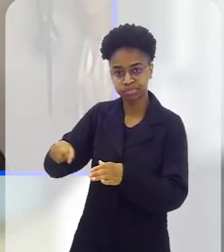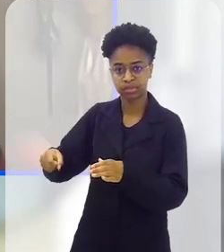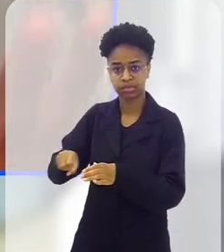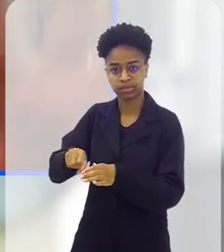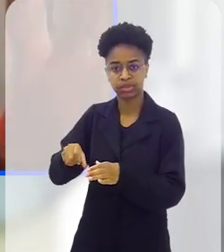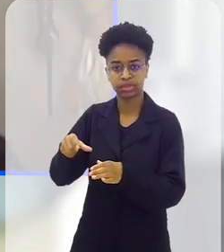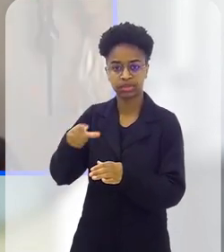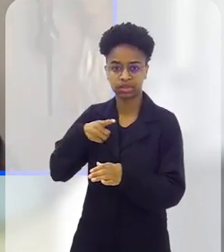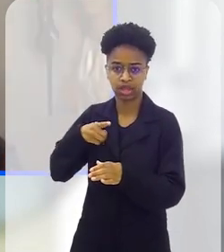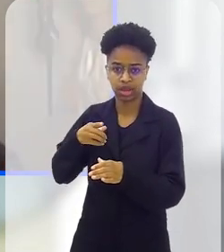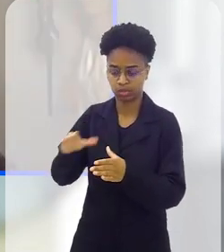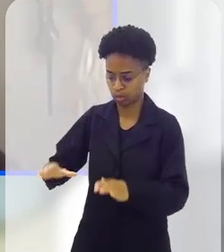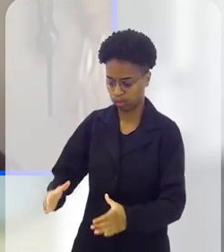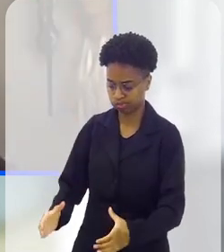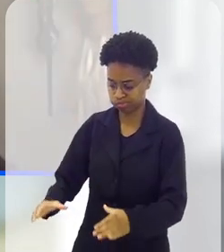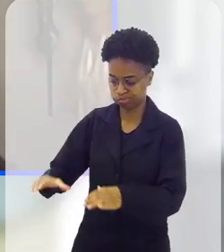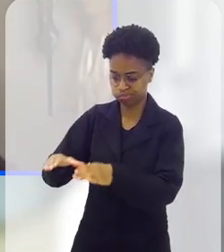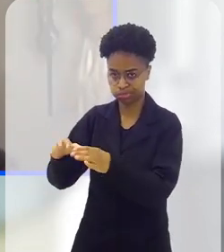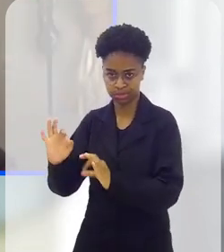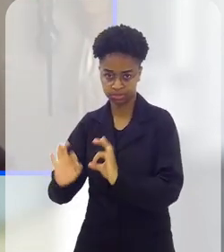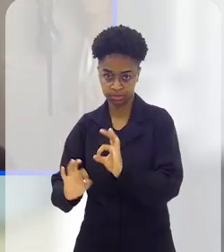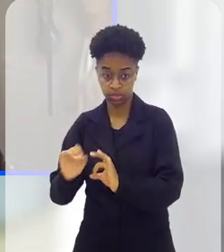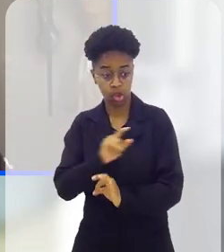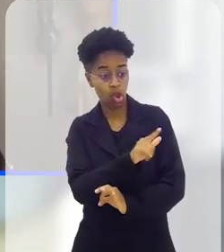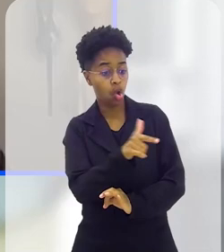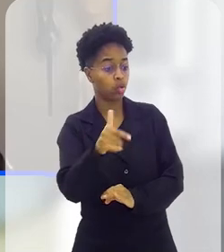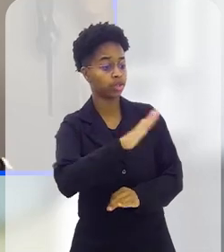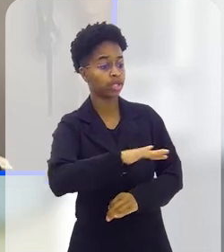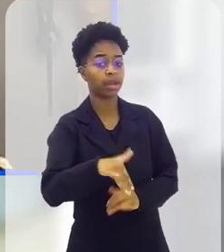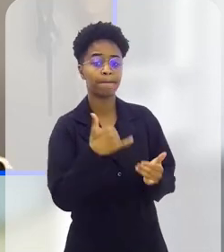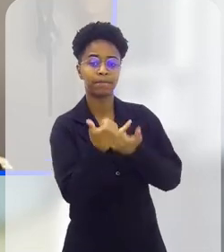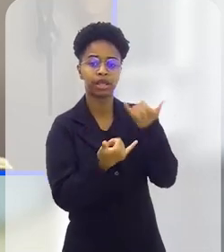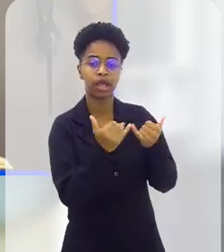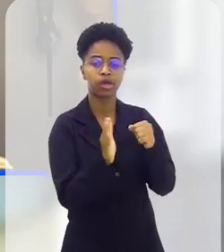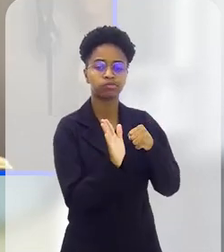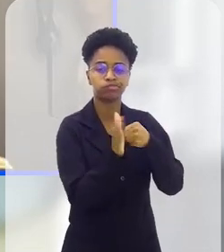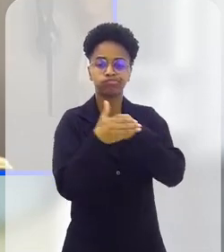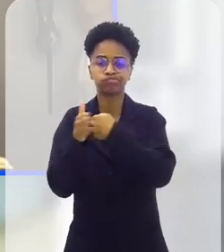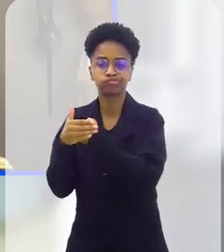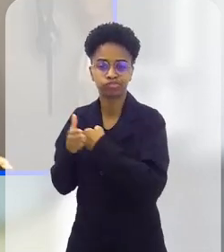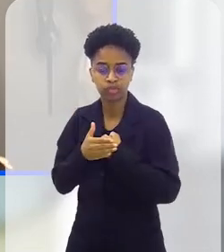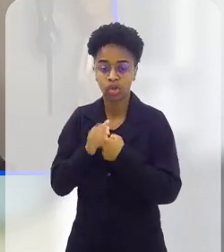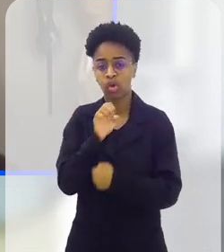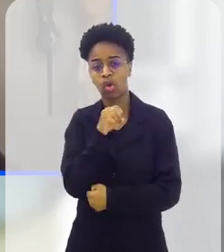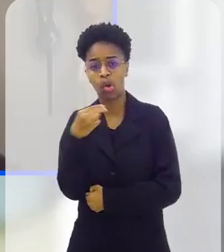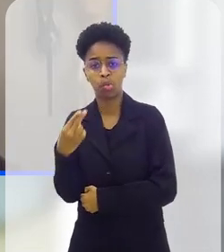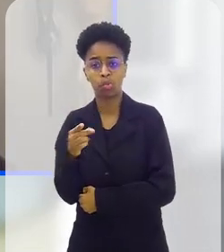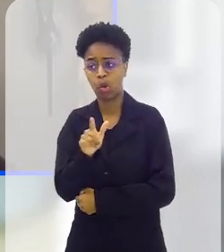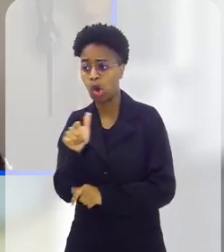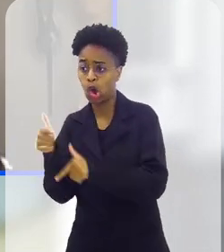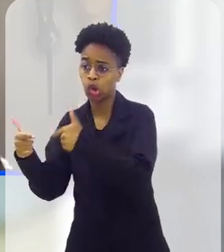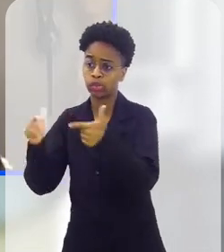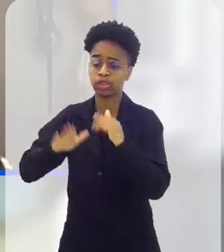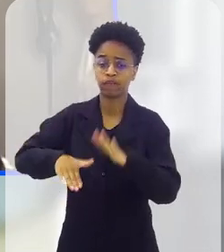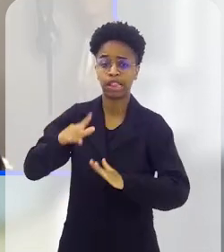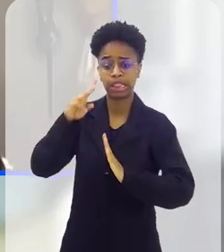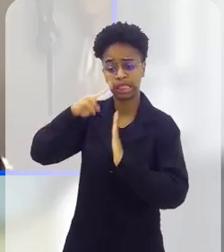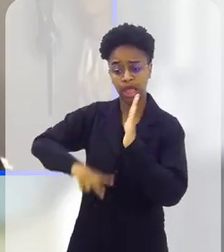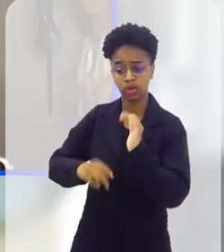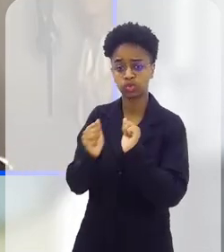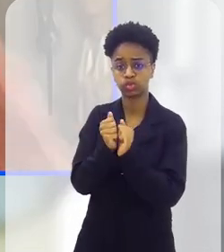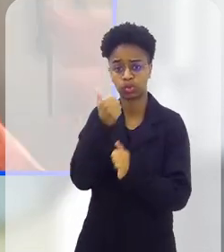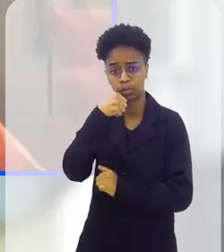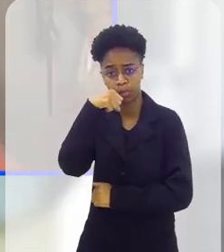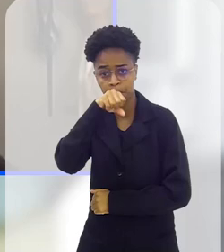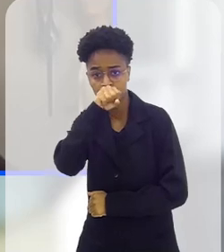montinho, né, as outras crianças brincando de pique-esconde, outras podem estar lendo com uma